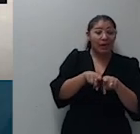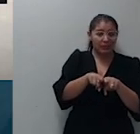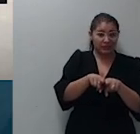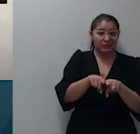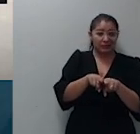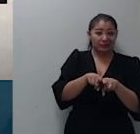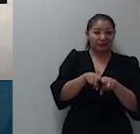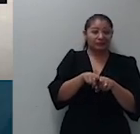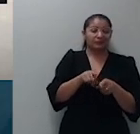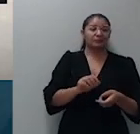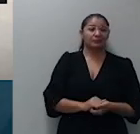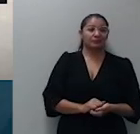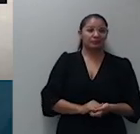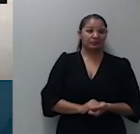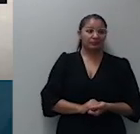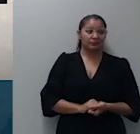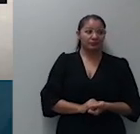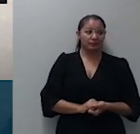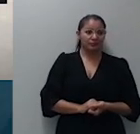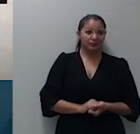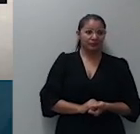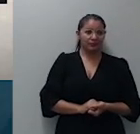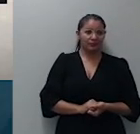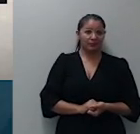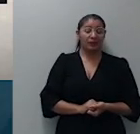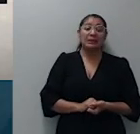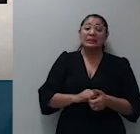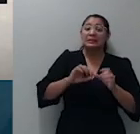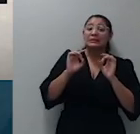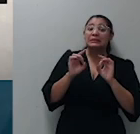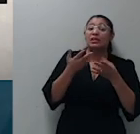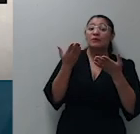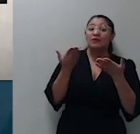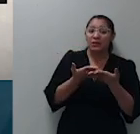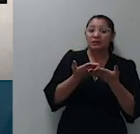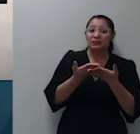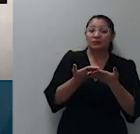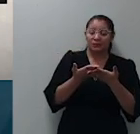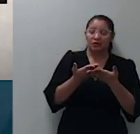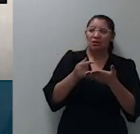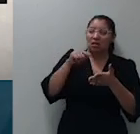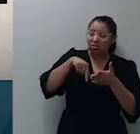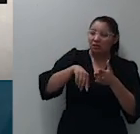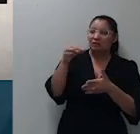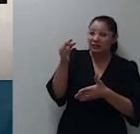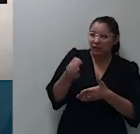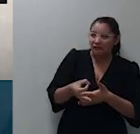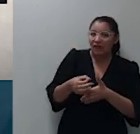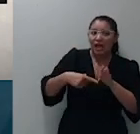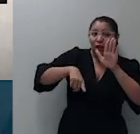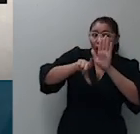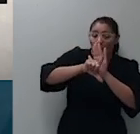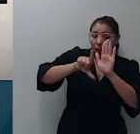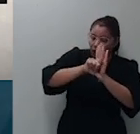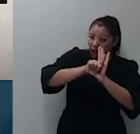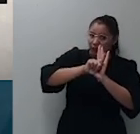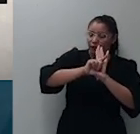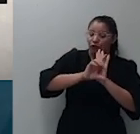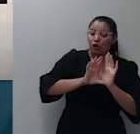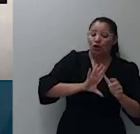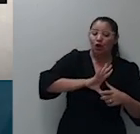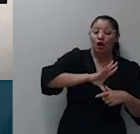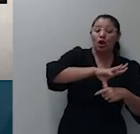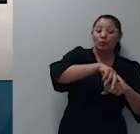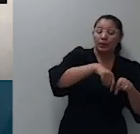se isso de fato violaria a lei de recuperação judicial ou